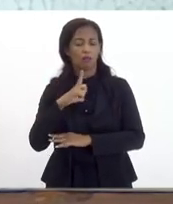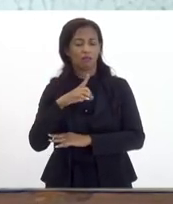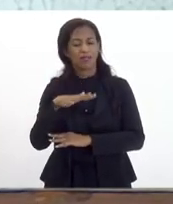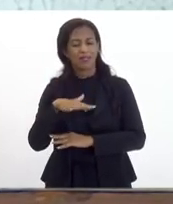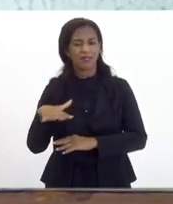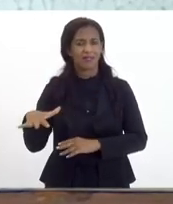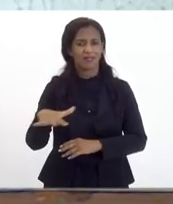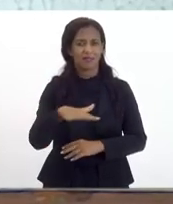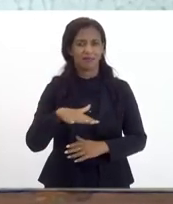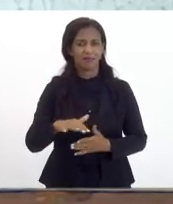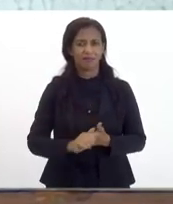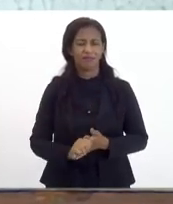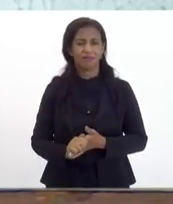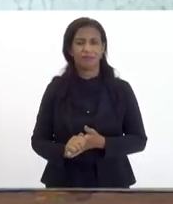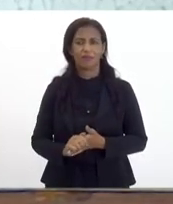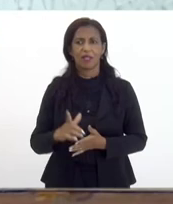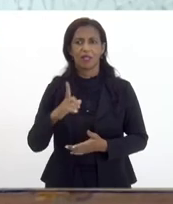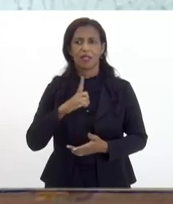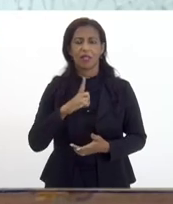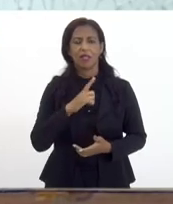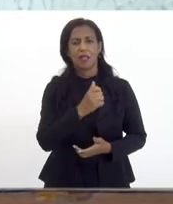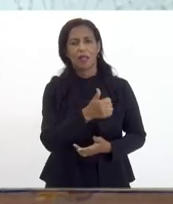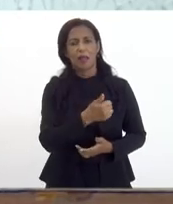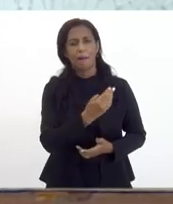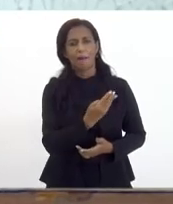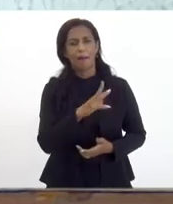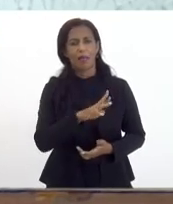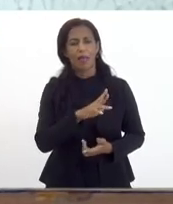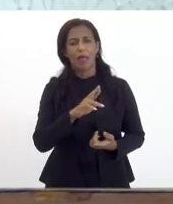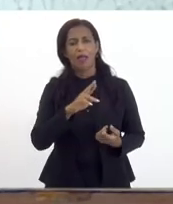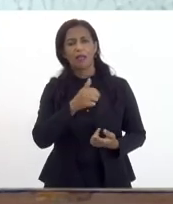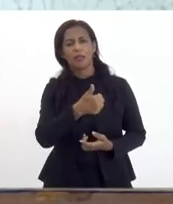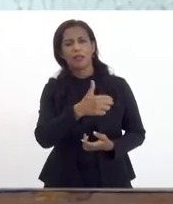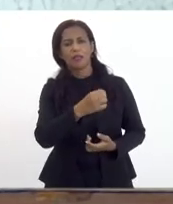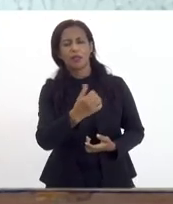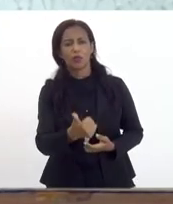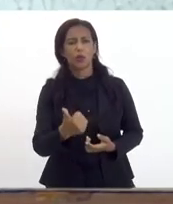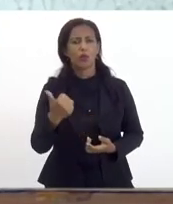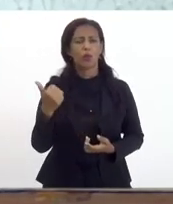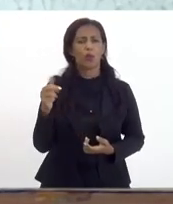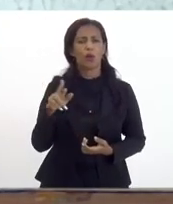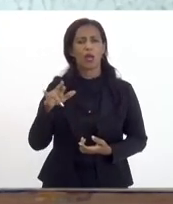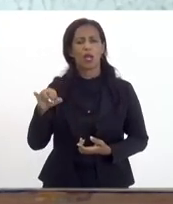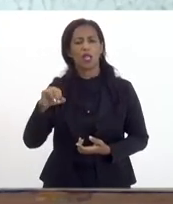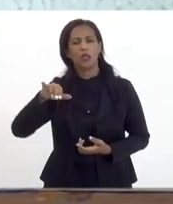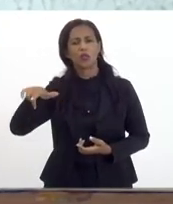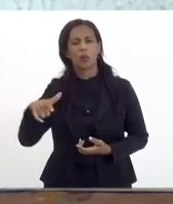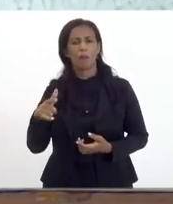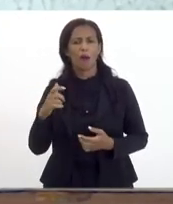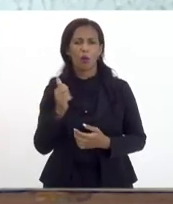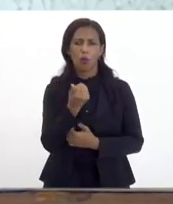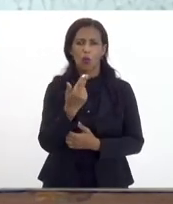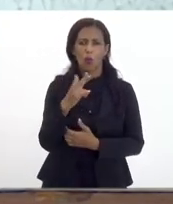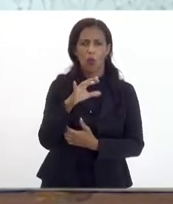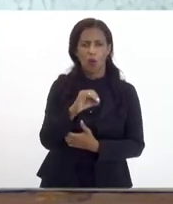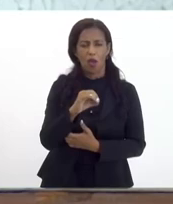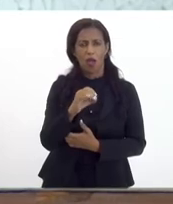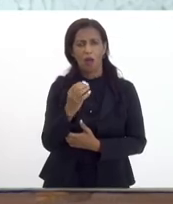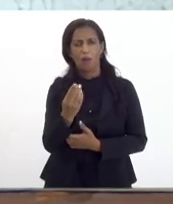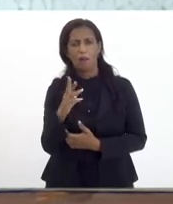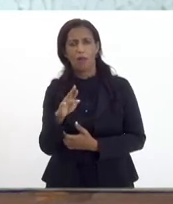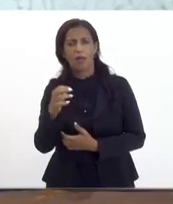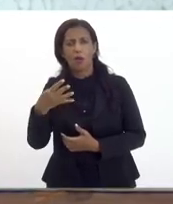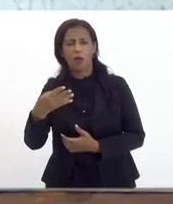nós temos a Rio Santos a BR-101 a Rio São Paulo BR-465 o Arco Metropolitano BR